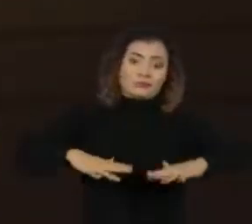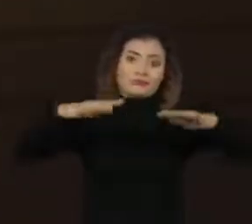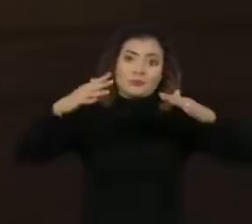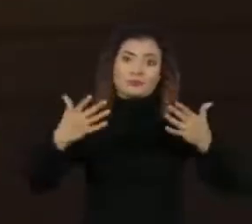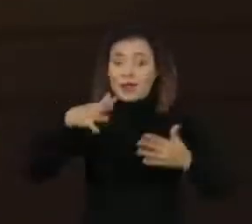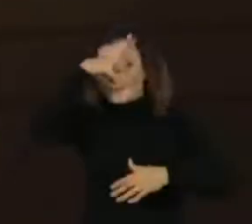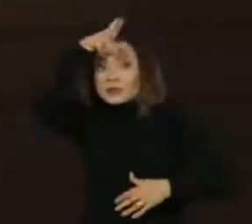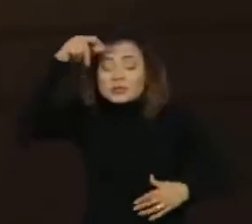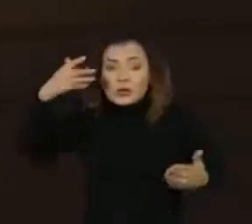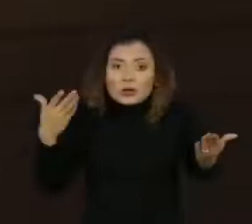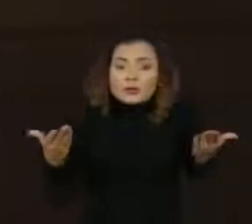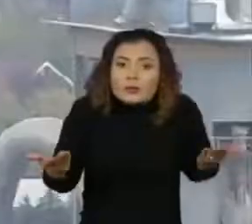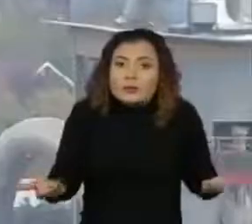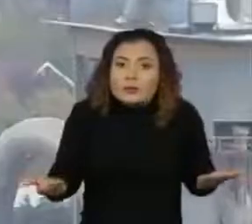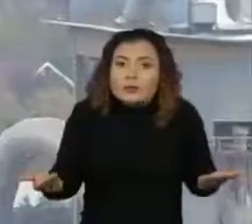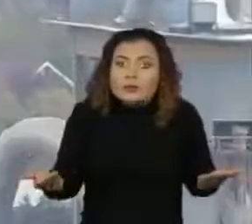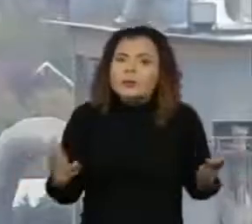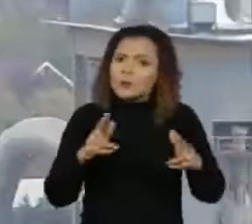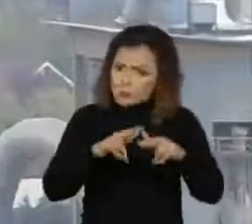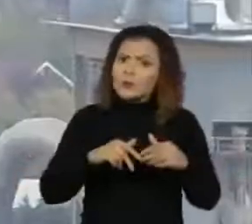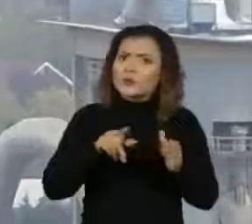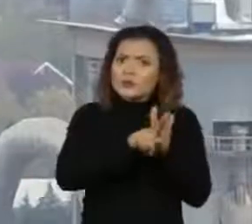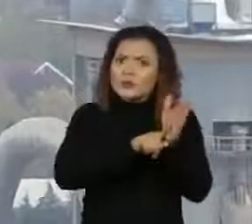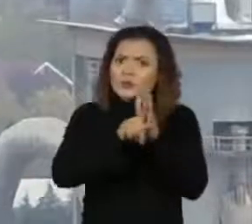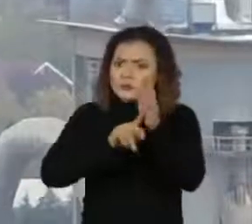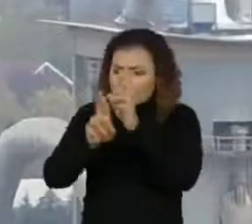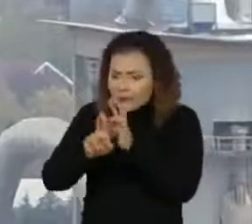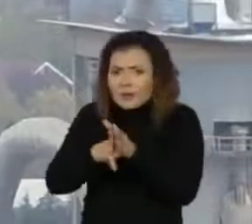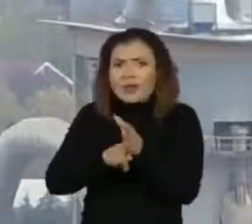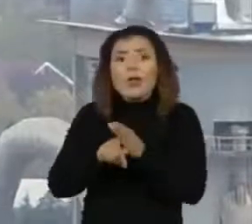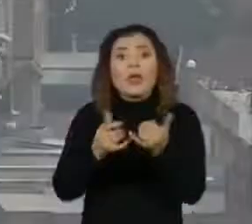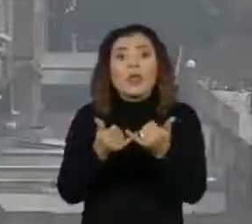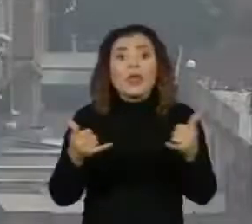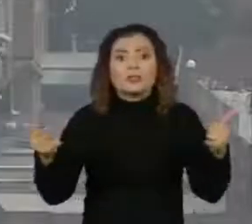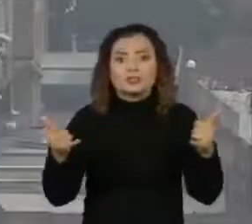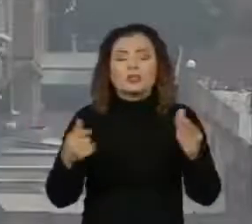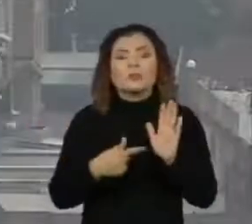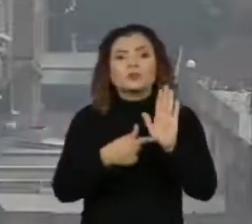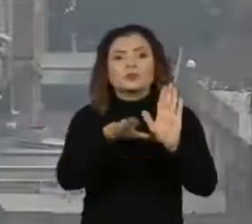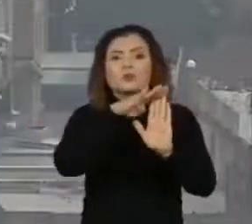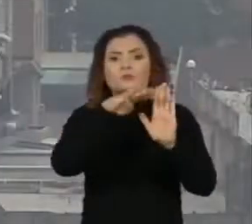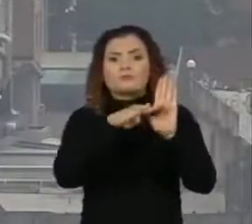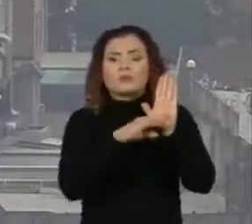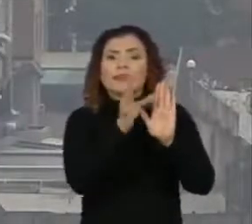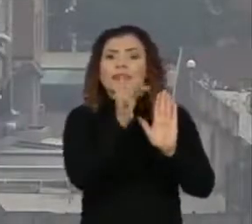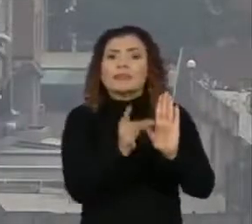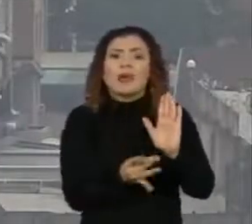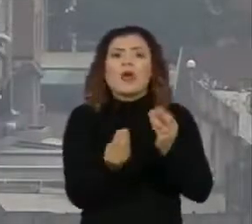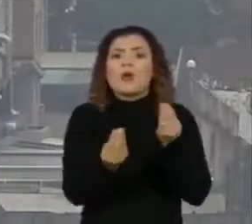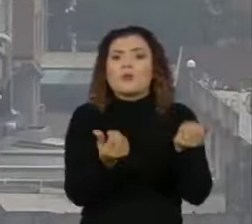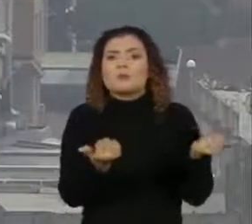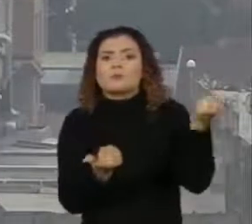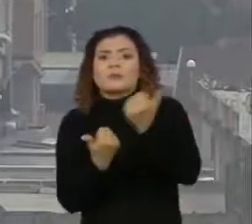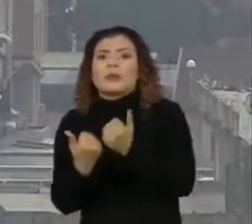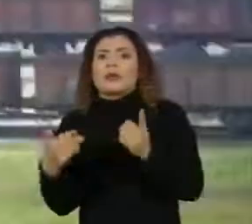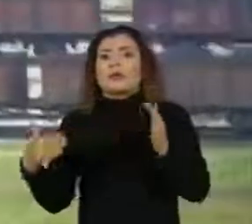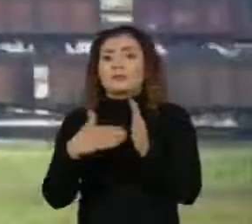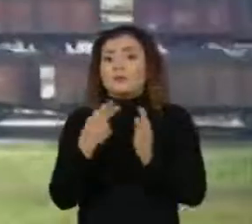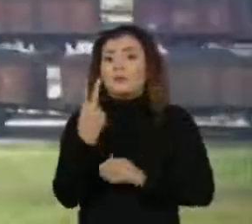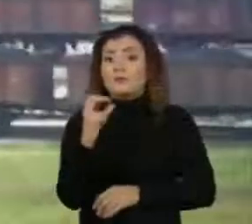zerar as emissões anuais líquidas. A Agência Internacional de Energia divulgou um roteiro detalhado de como fazer isso até 2050.